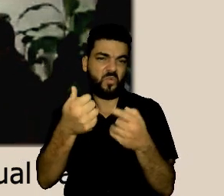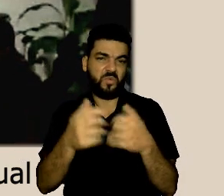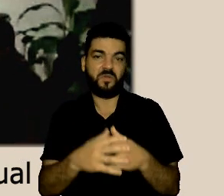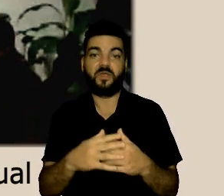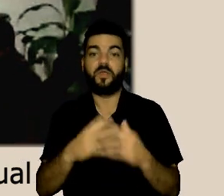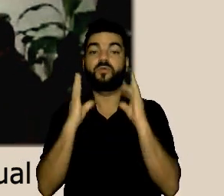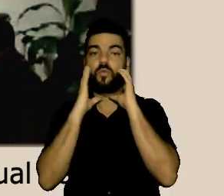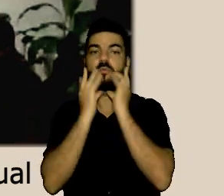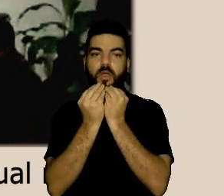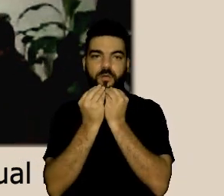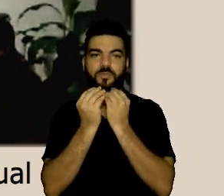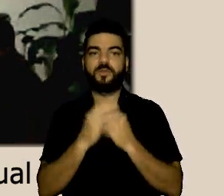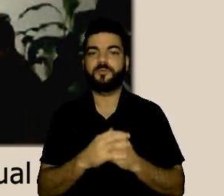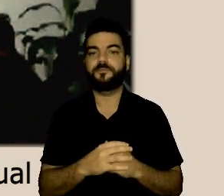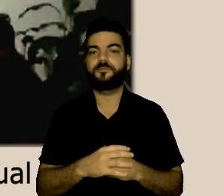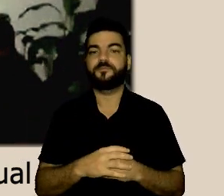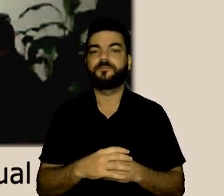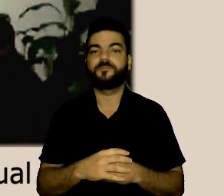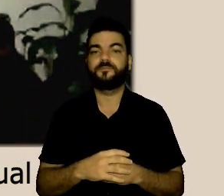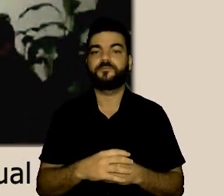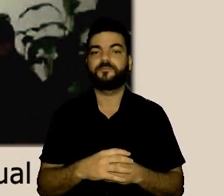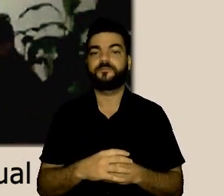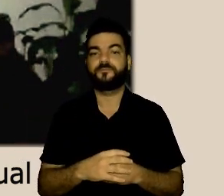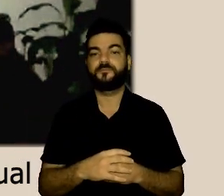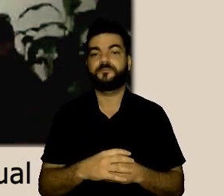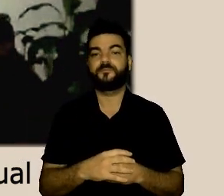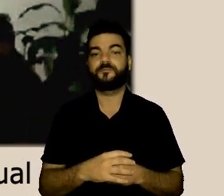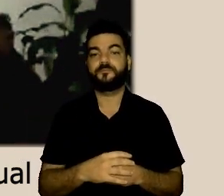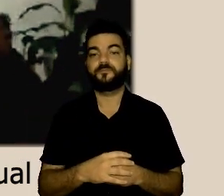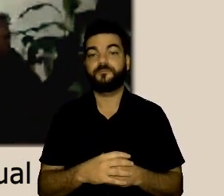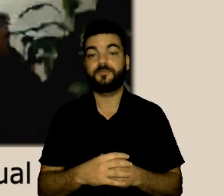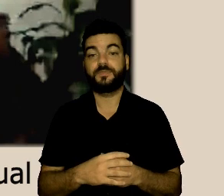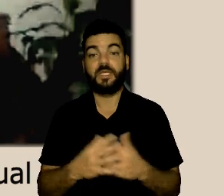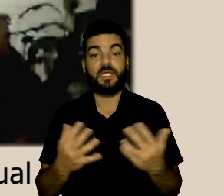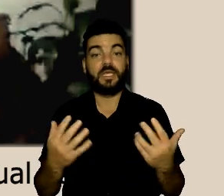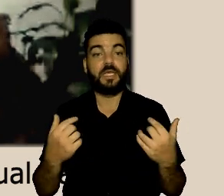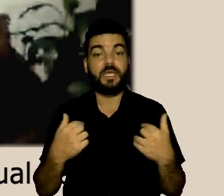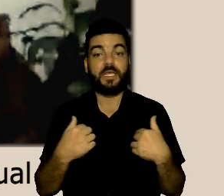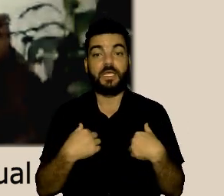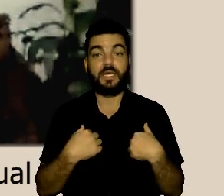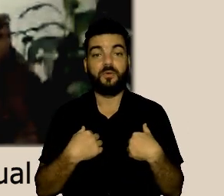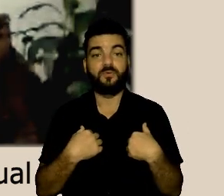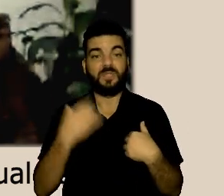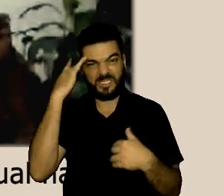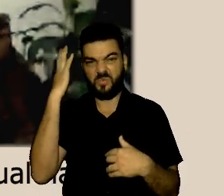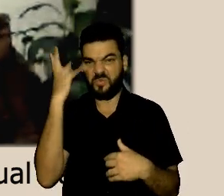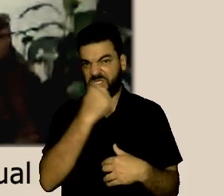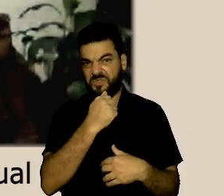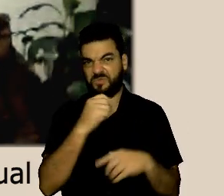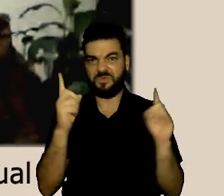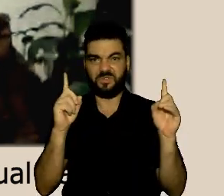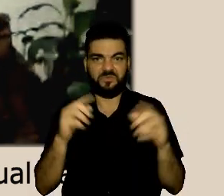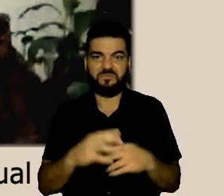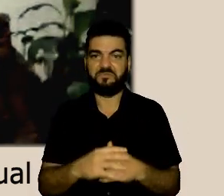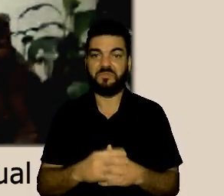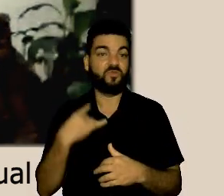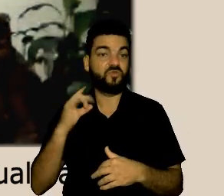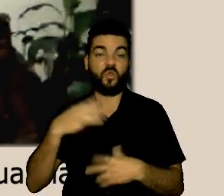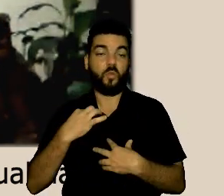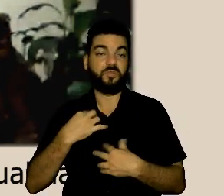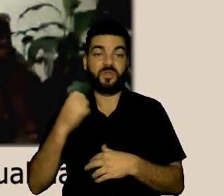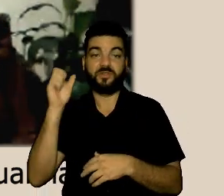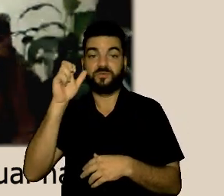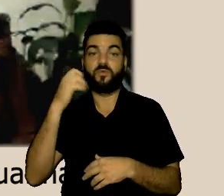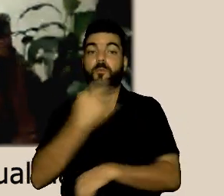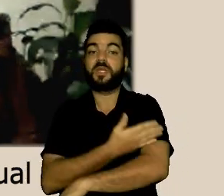moreno cabelos poucos porém pretos uso barba porque minha barba é bem grande e como homem não